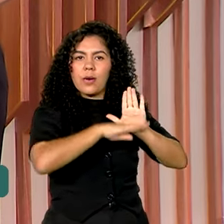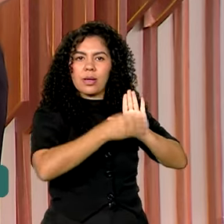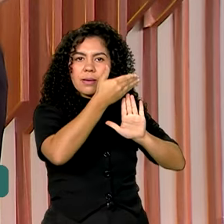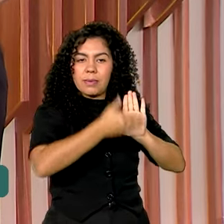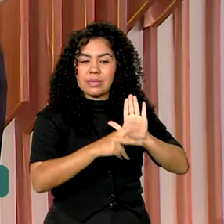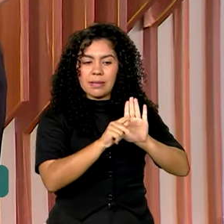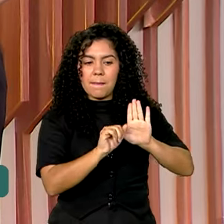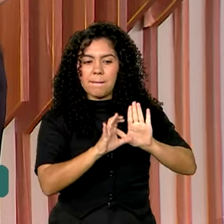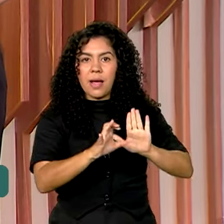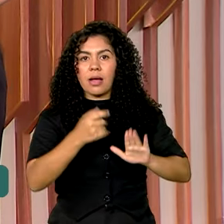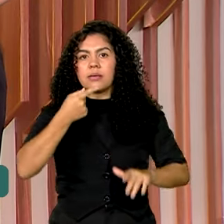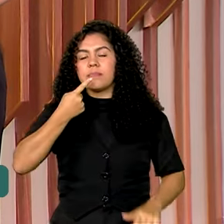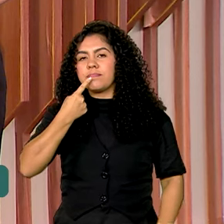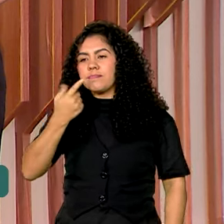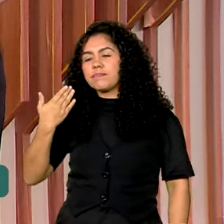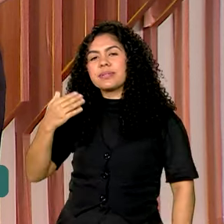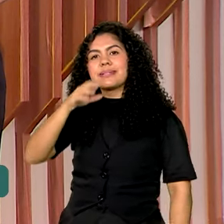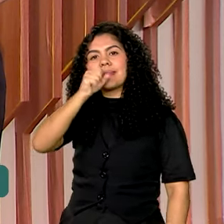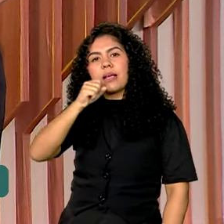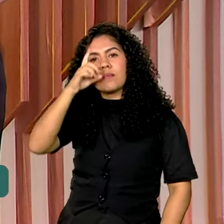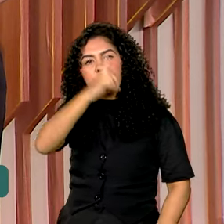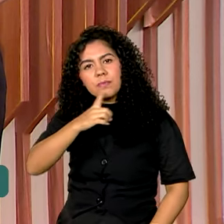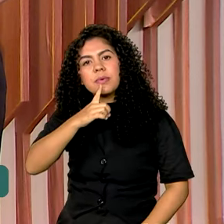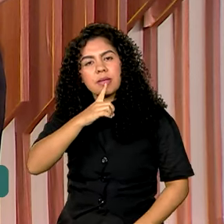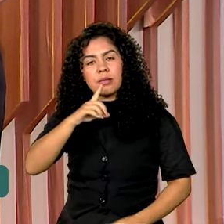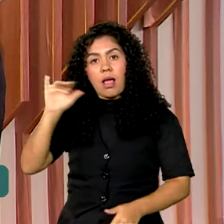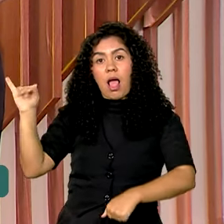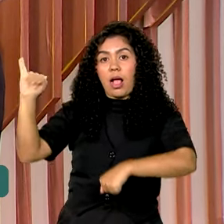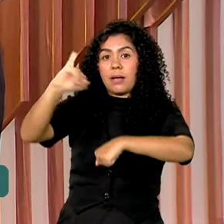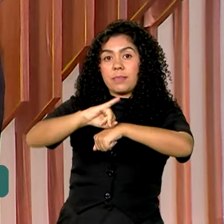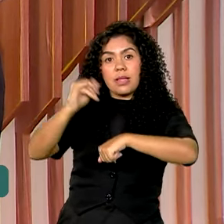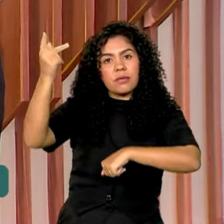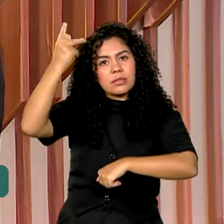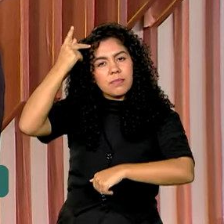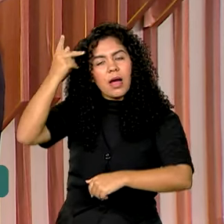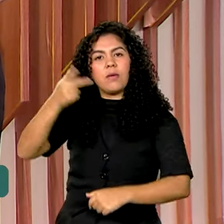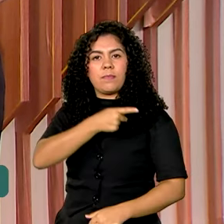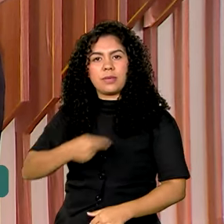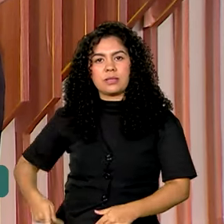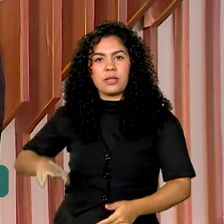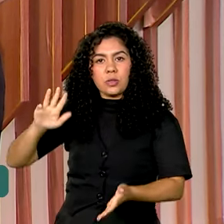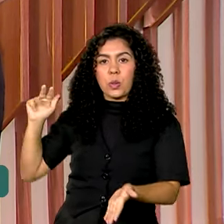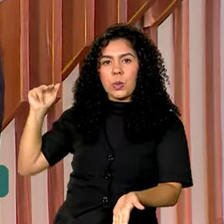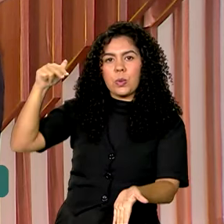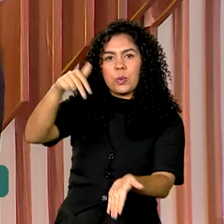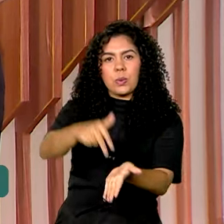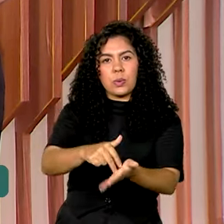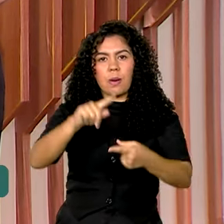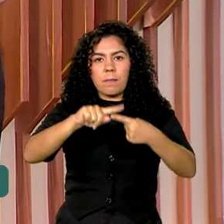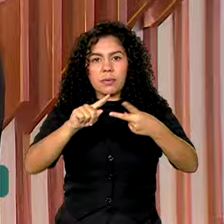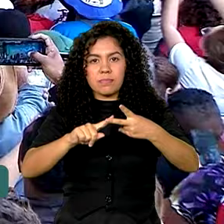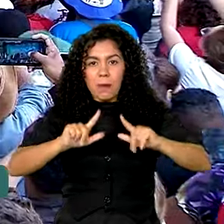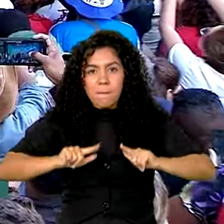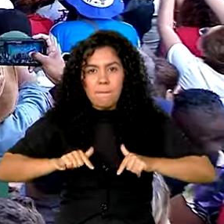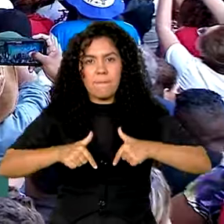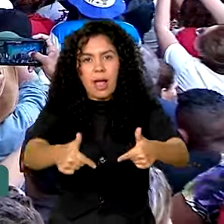semana, em evento na capital paulista, o presidente Lula deu pontapé inicial para dois desses projetos.